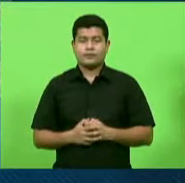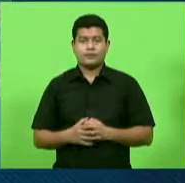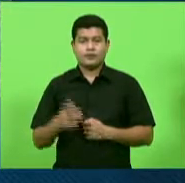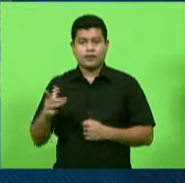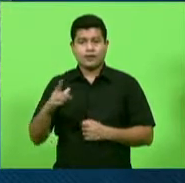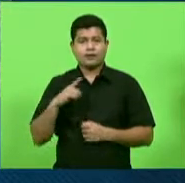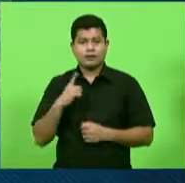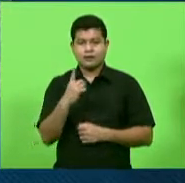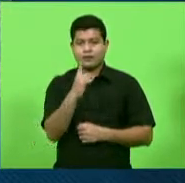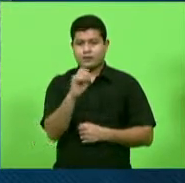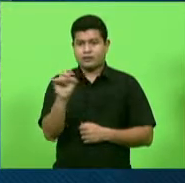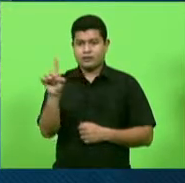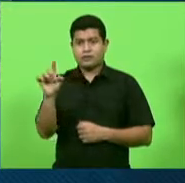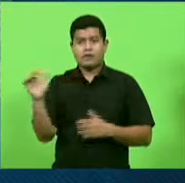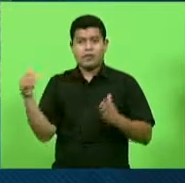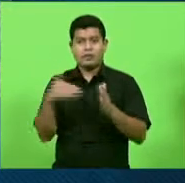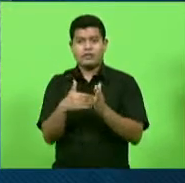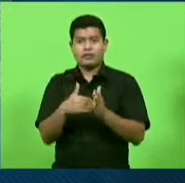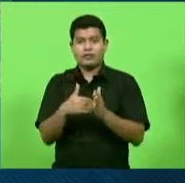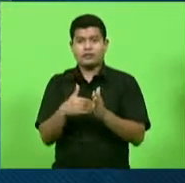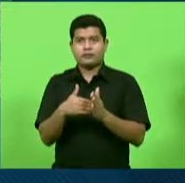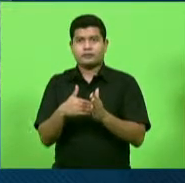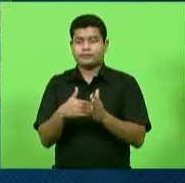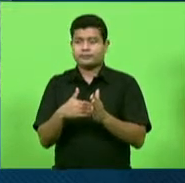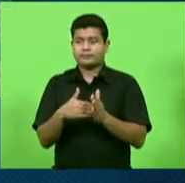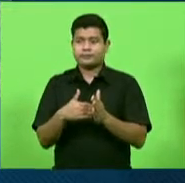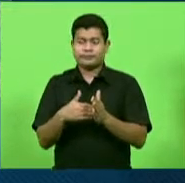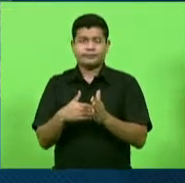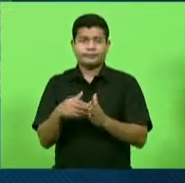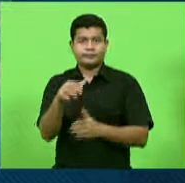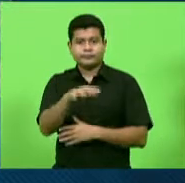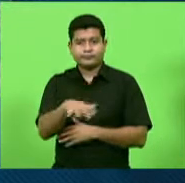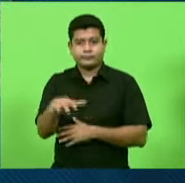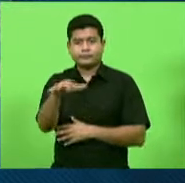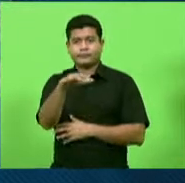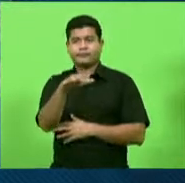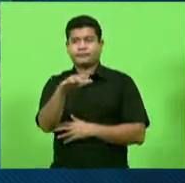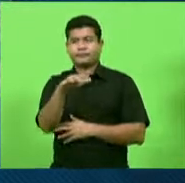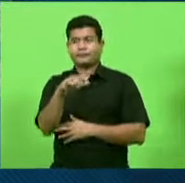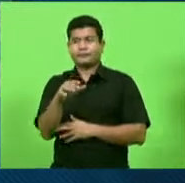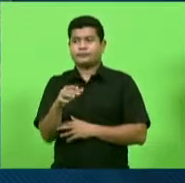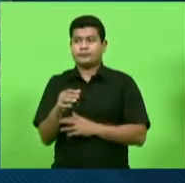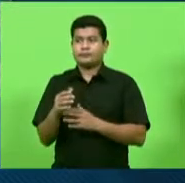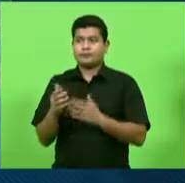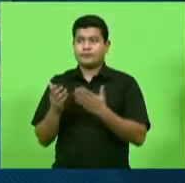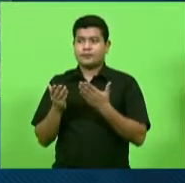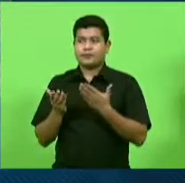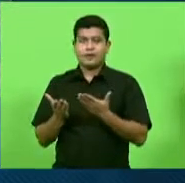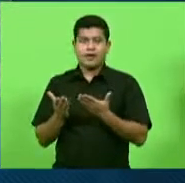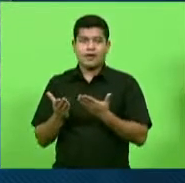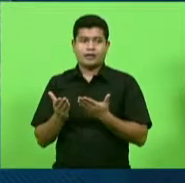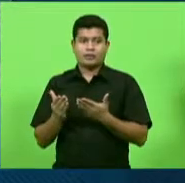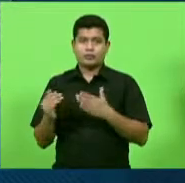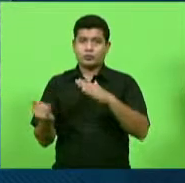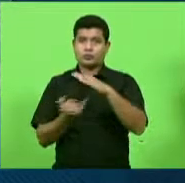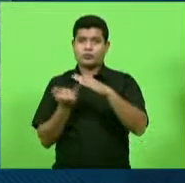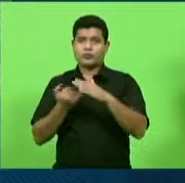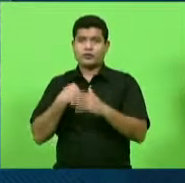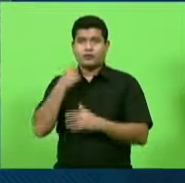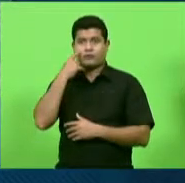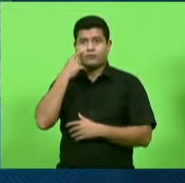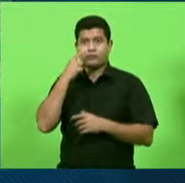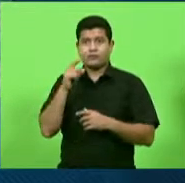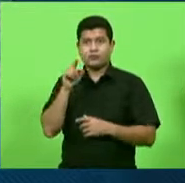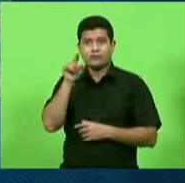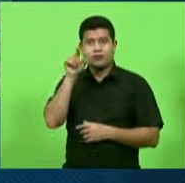até o trevo do eixo industrial mesmo. Aí vocês vão ver na imagem número 2,